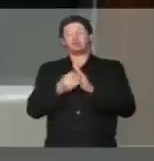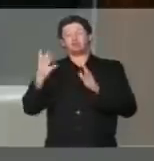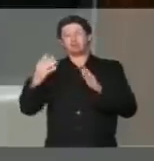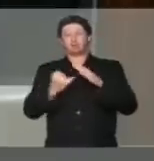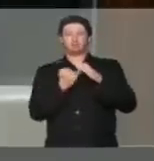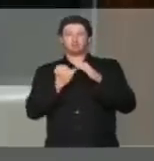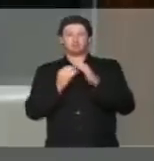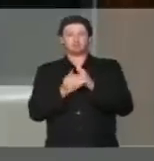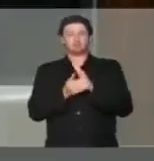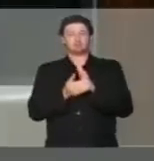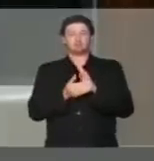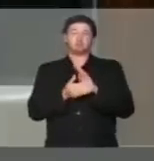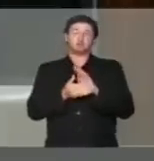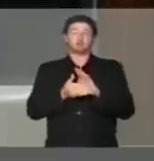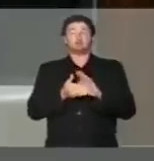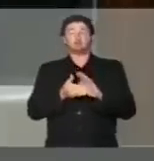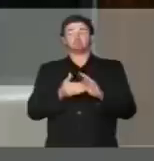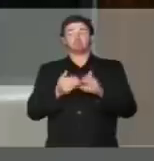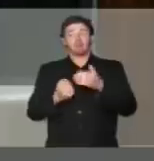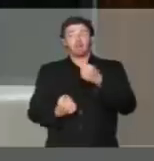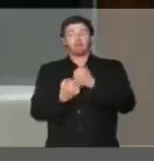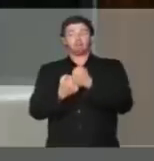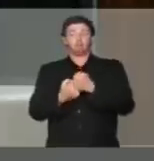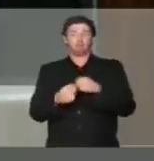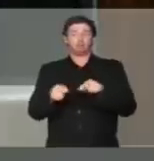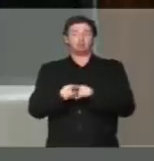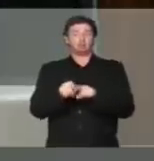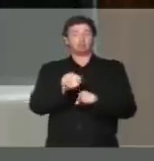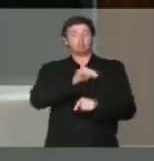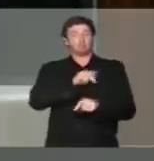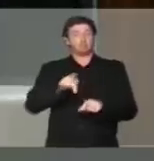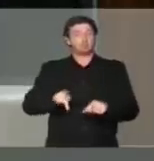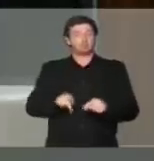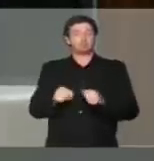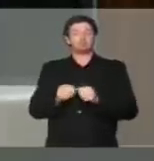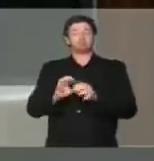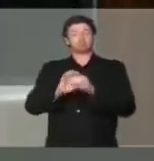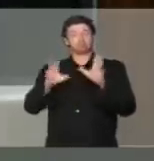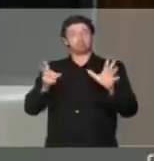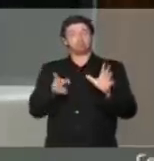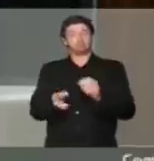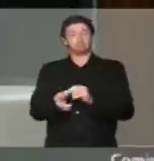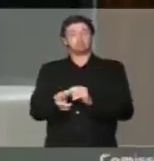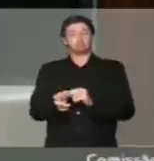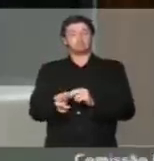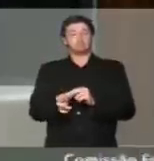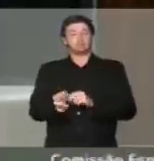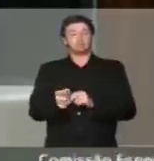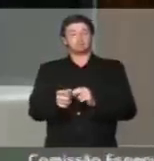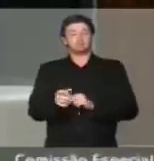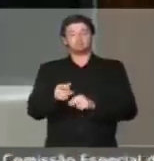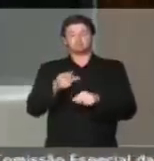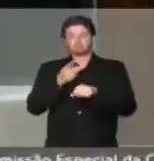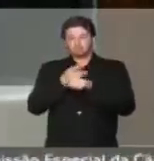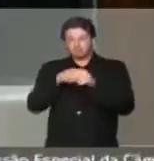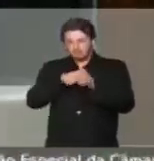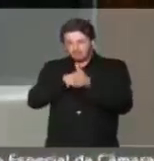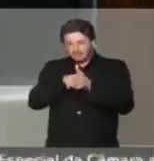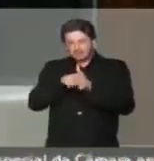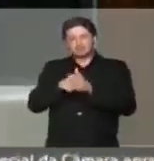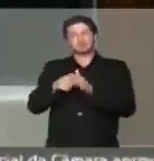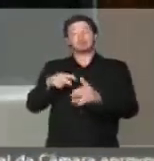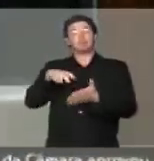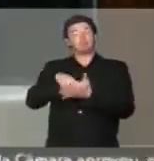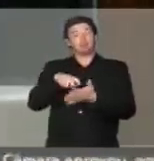de órgãos que ajudam, inclusive o Ministério Público, se colocando à disposição, na persecução penal e no